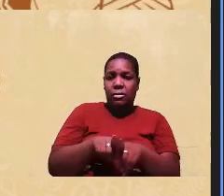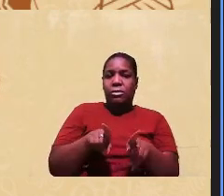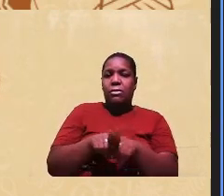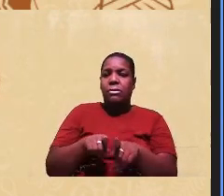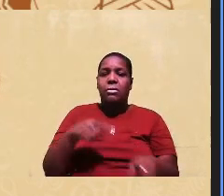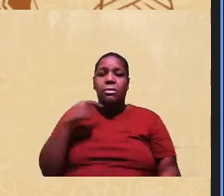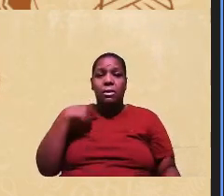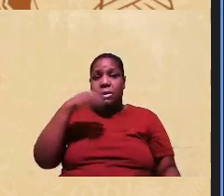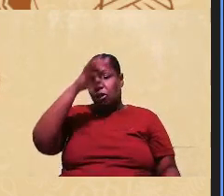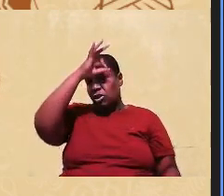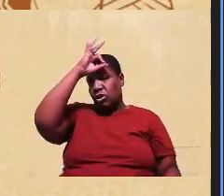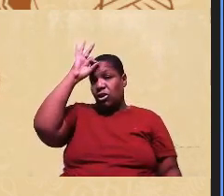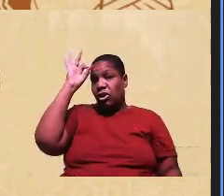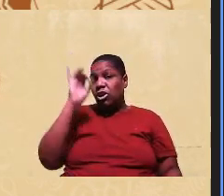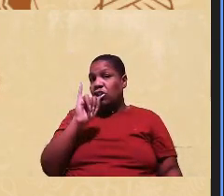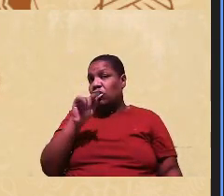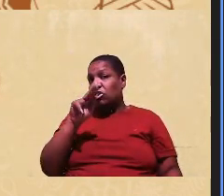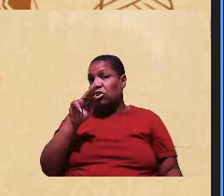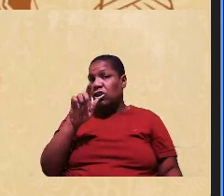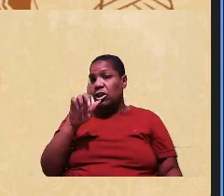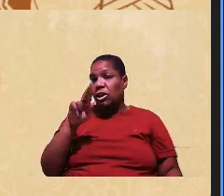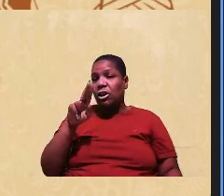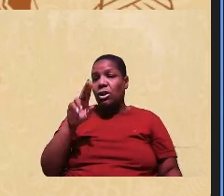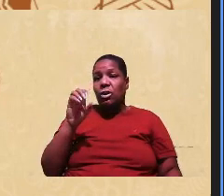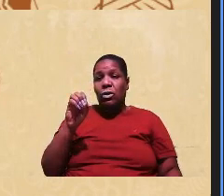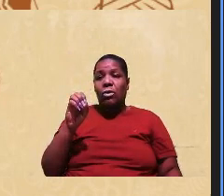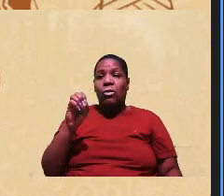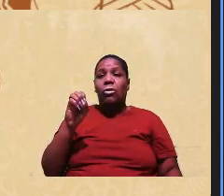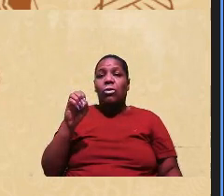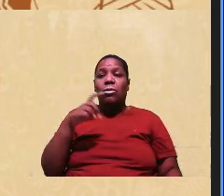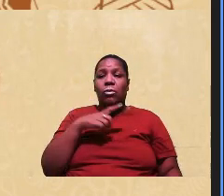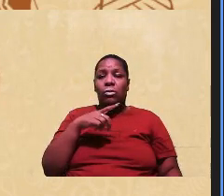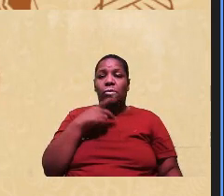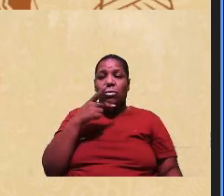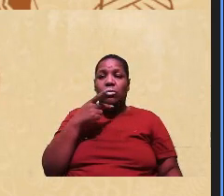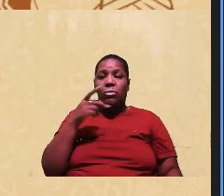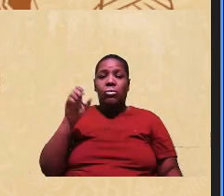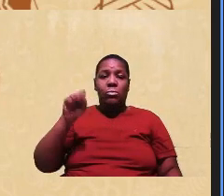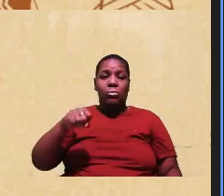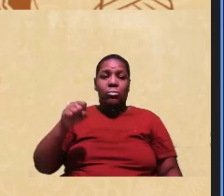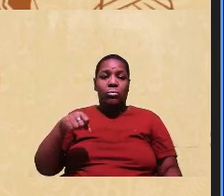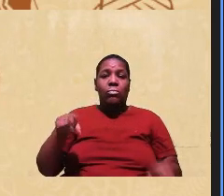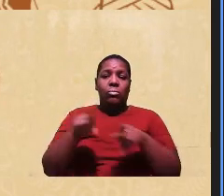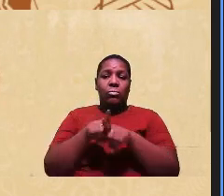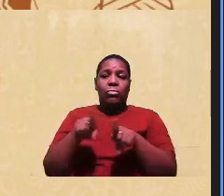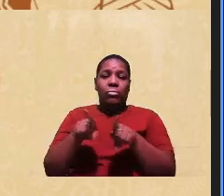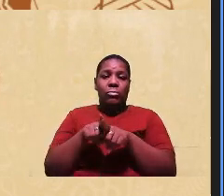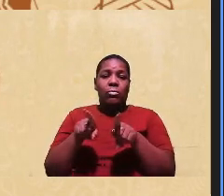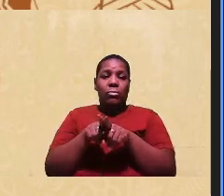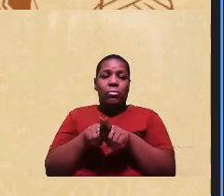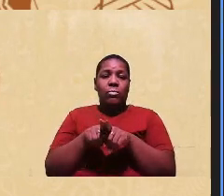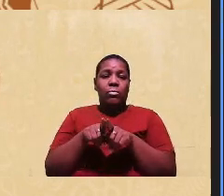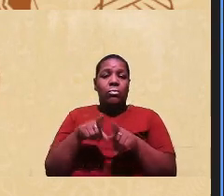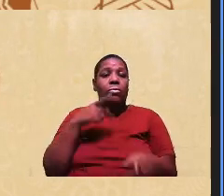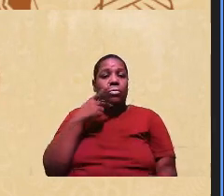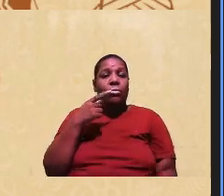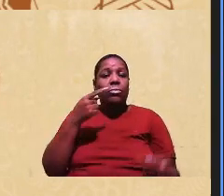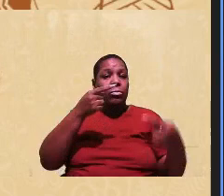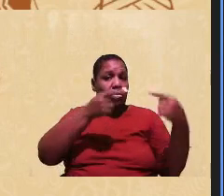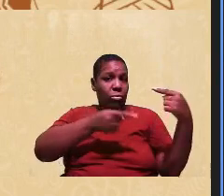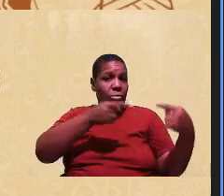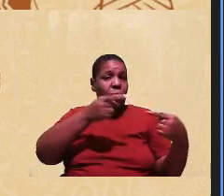Lena, mas se ele é ingênuo, não é um frondador. Eu estou chamando ele de frondador, sim. O ingênuo é o debate sobre